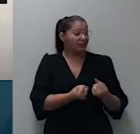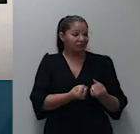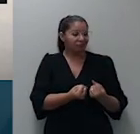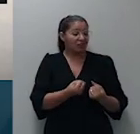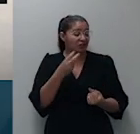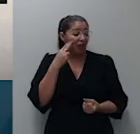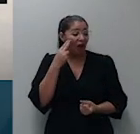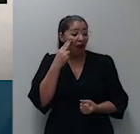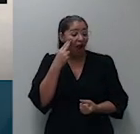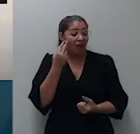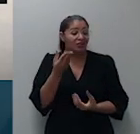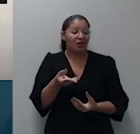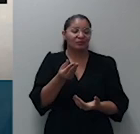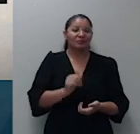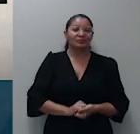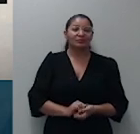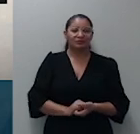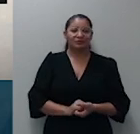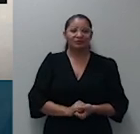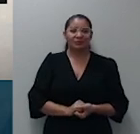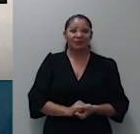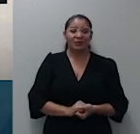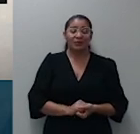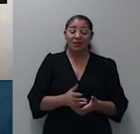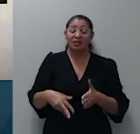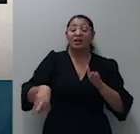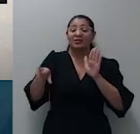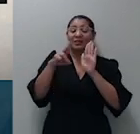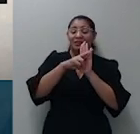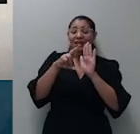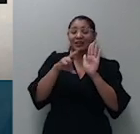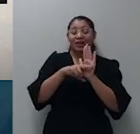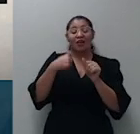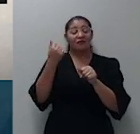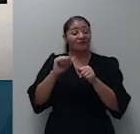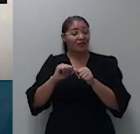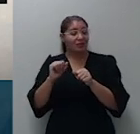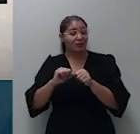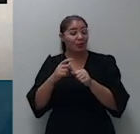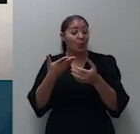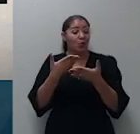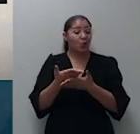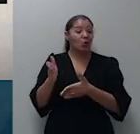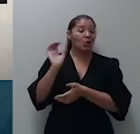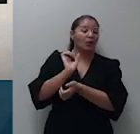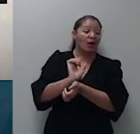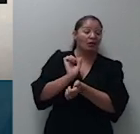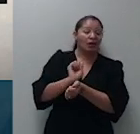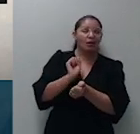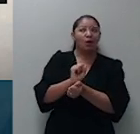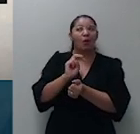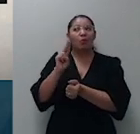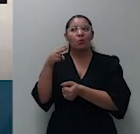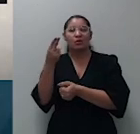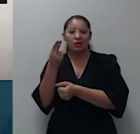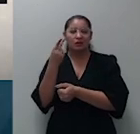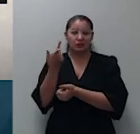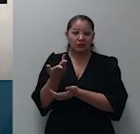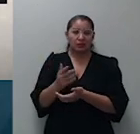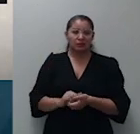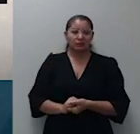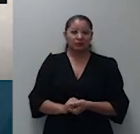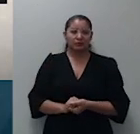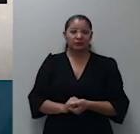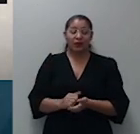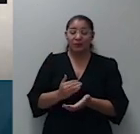das citadas normas, porquanto sua habilitação nos autos nem seja a presunção de ciência da